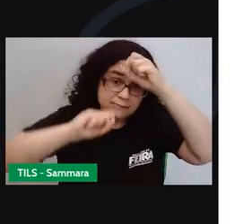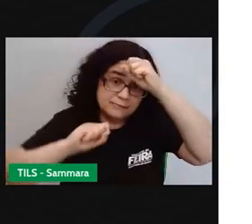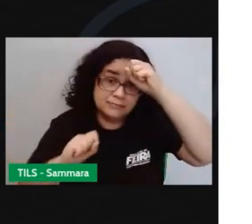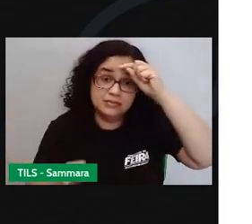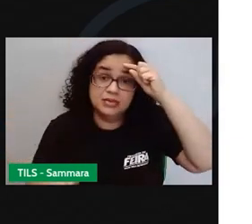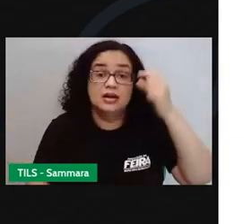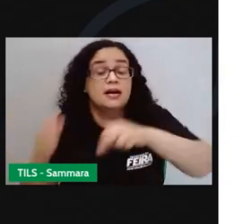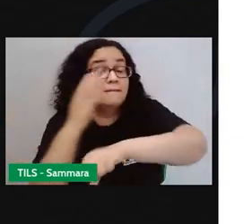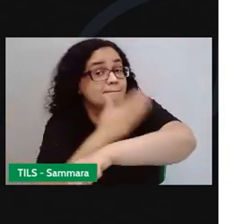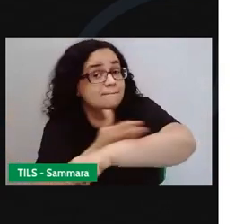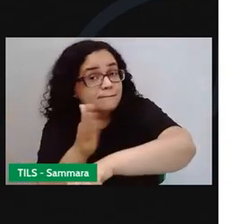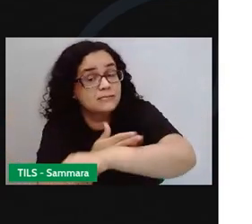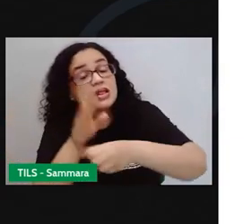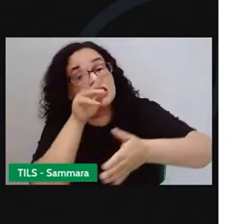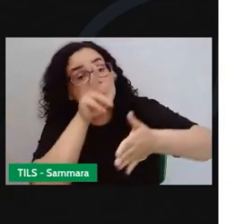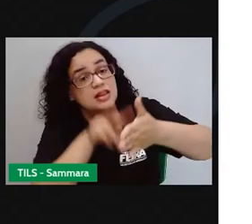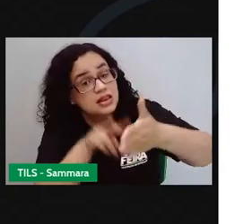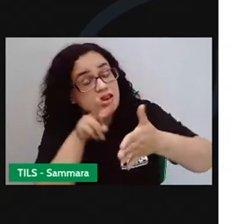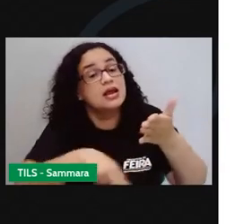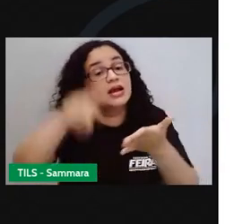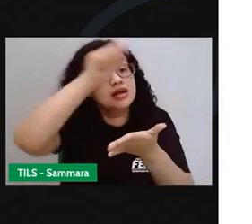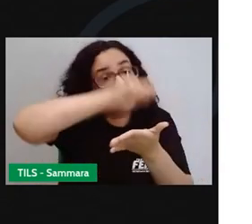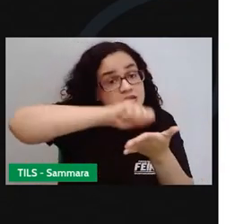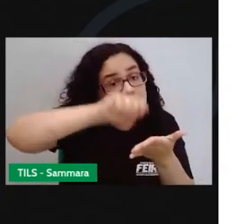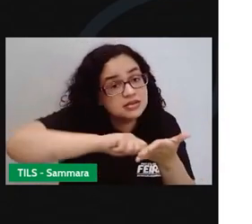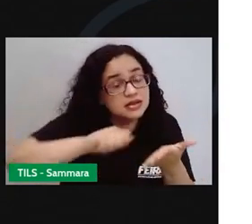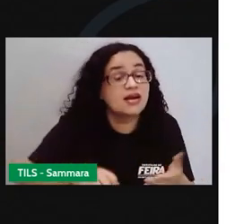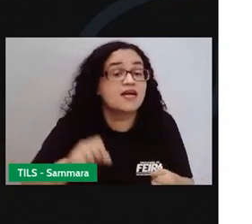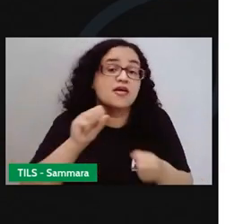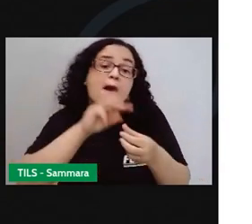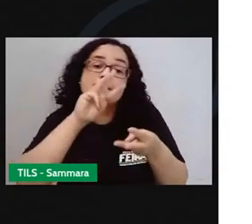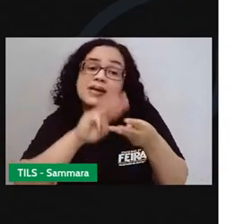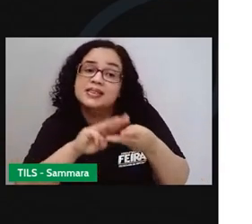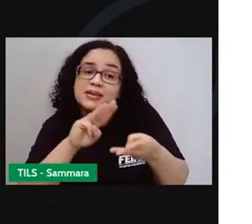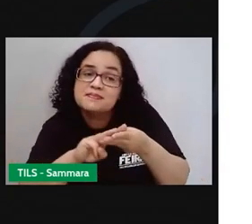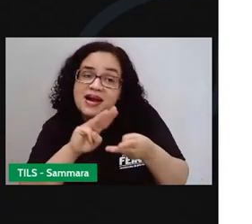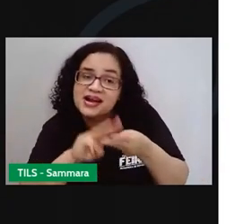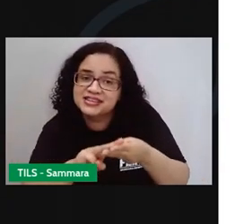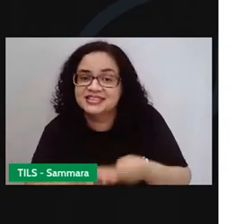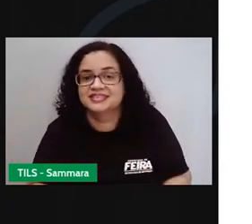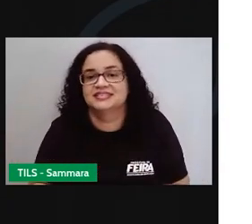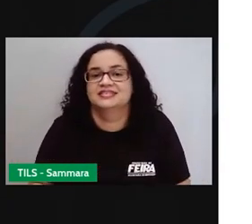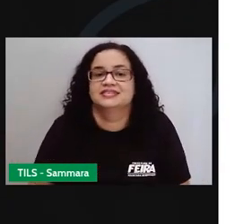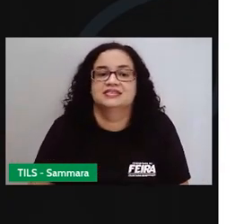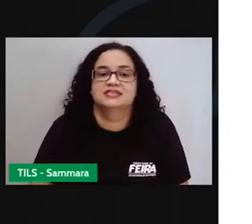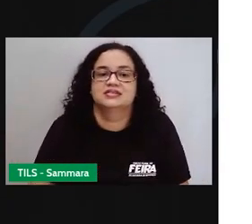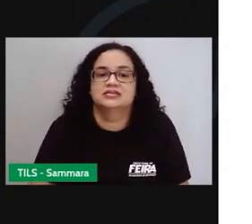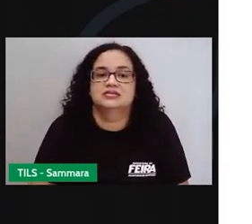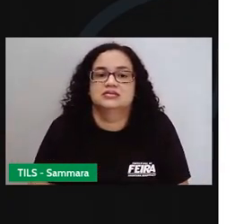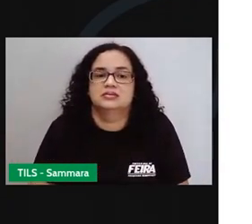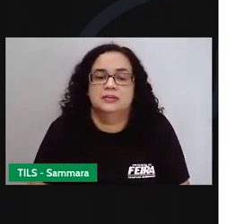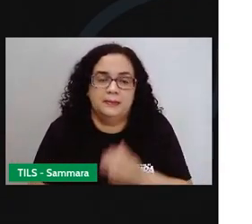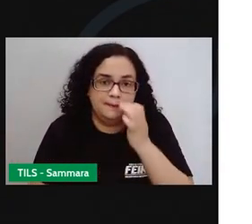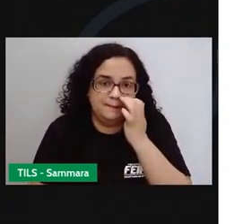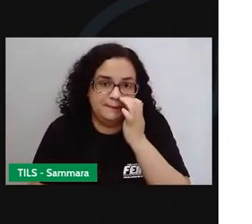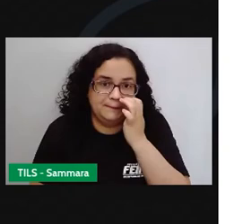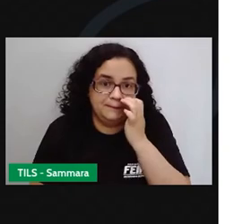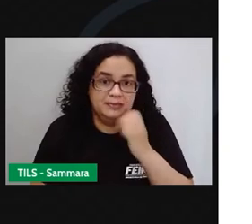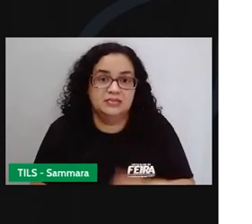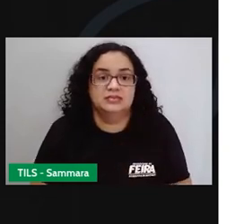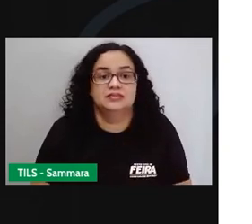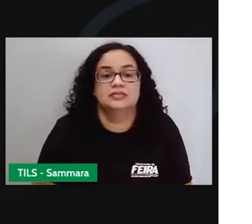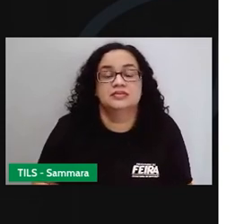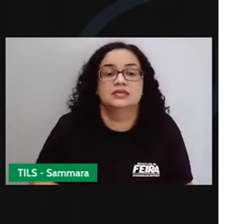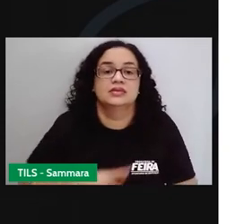carro, ler, escrever, a fazer matemática e confiar em Deus. Além de